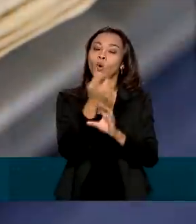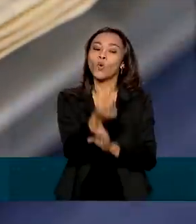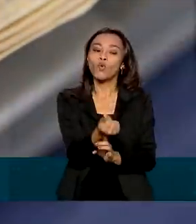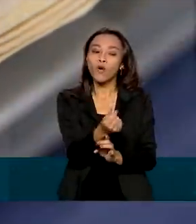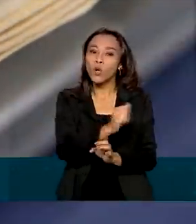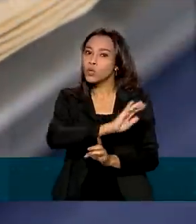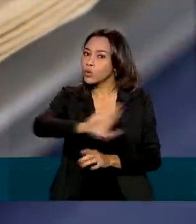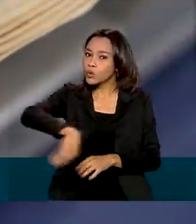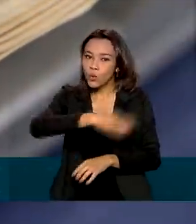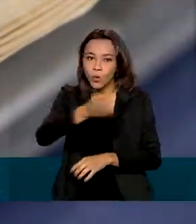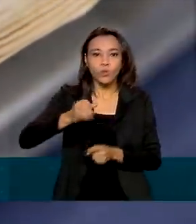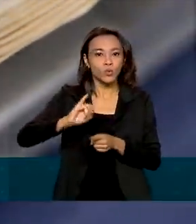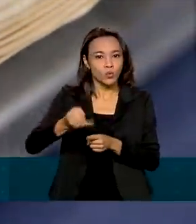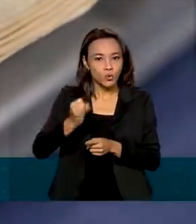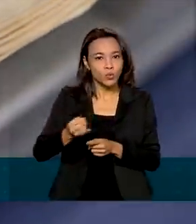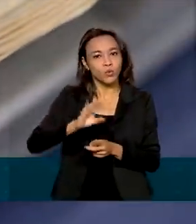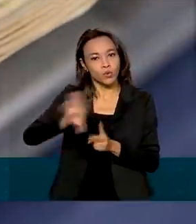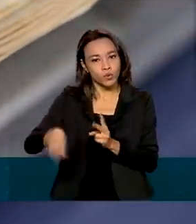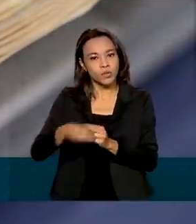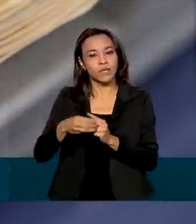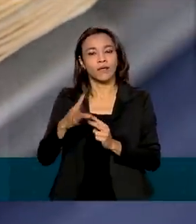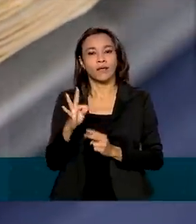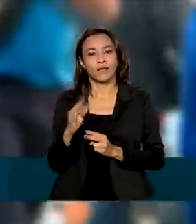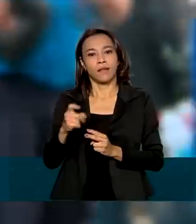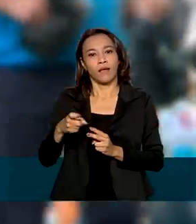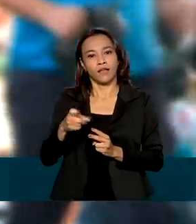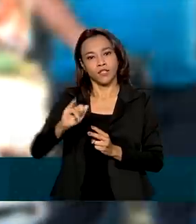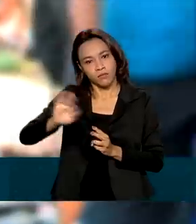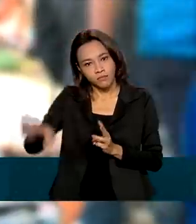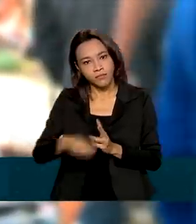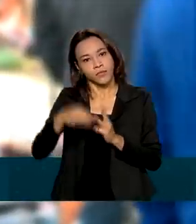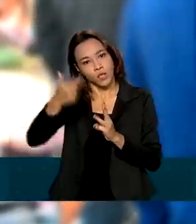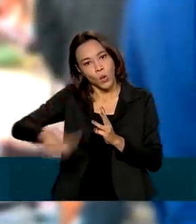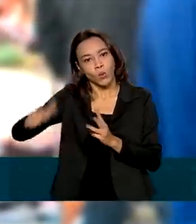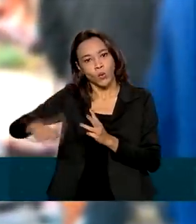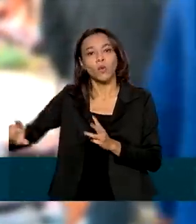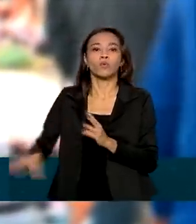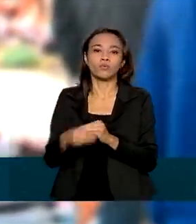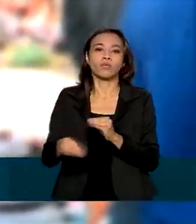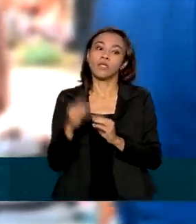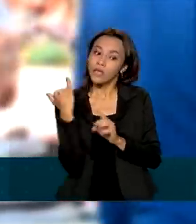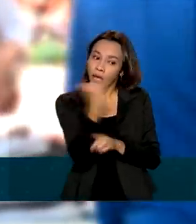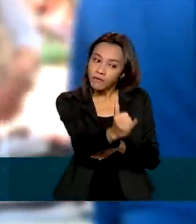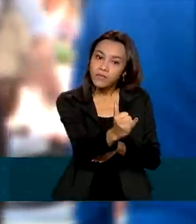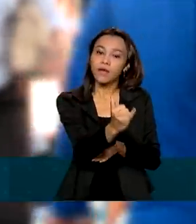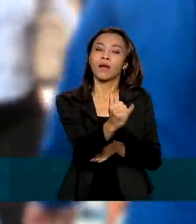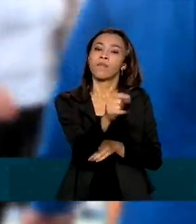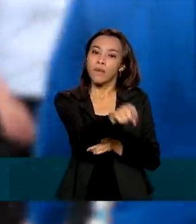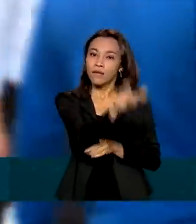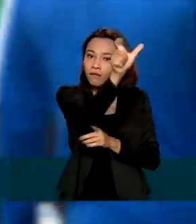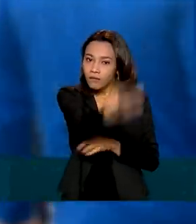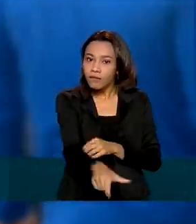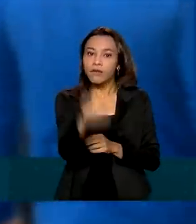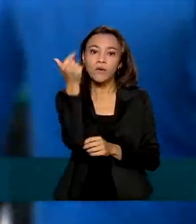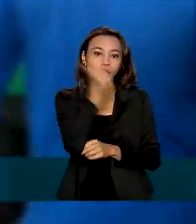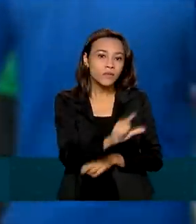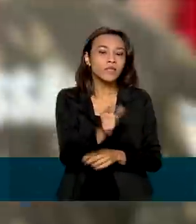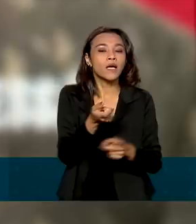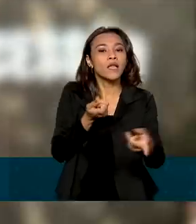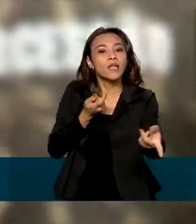do crédito com juros, tarifas e outros encargos. Com a lei, o devedor também vai ter melhores condições para uma